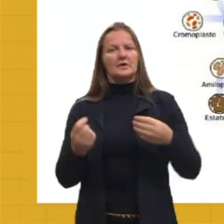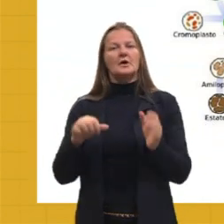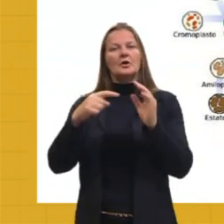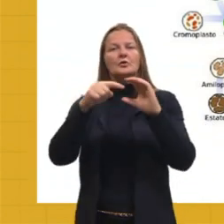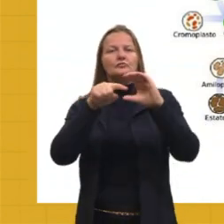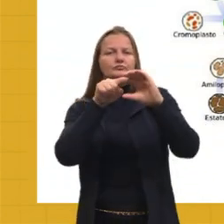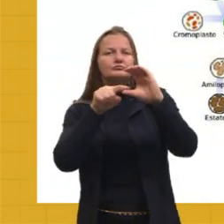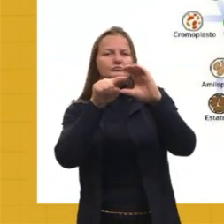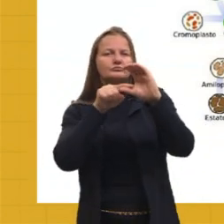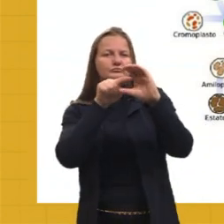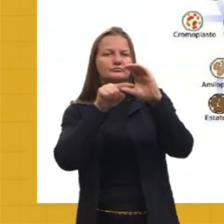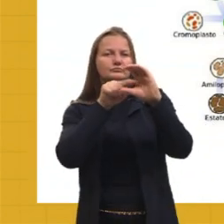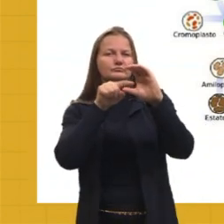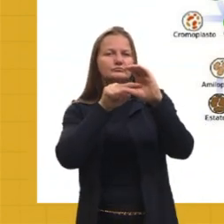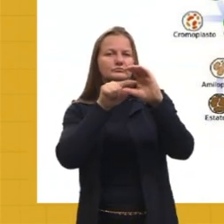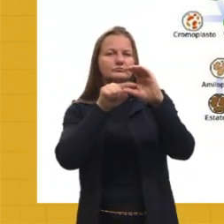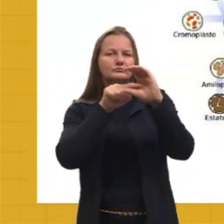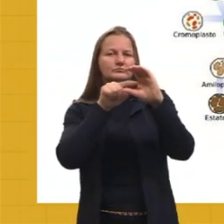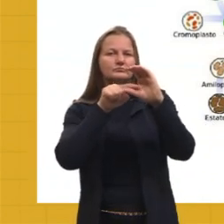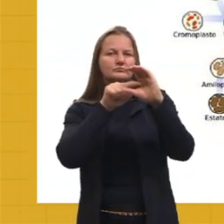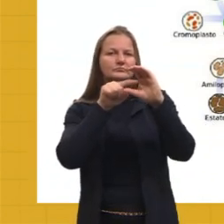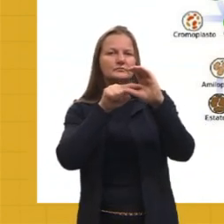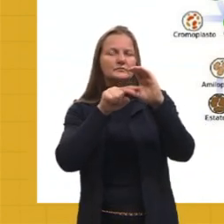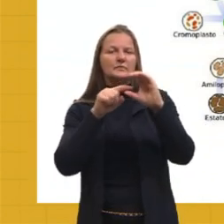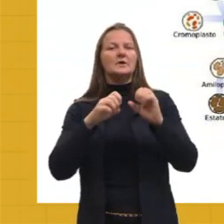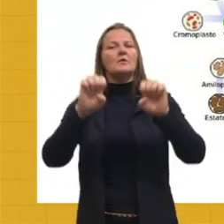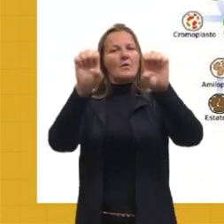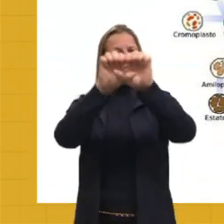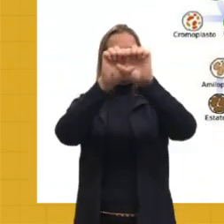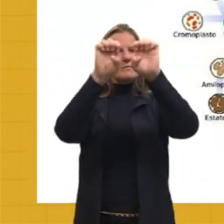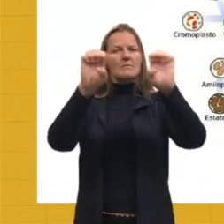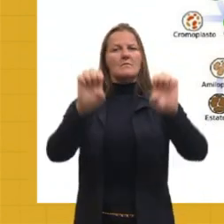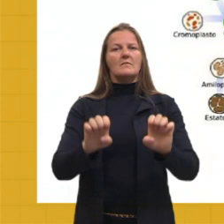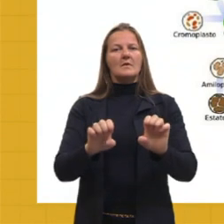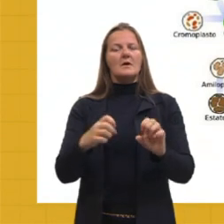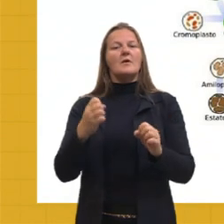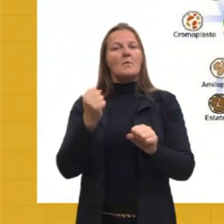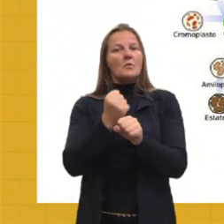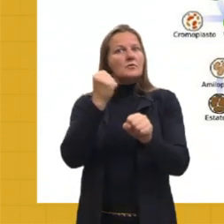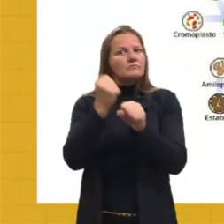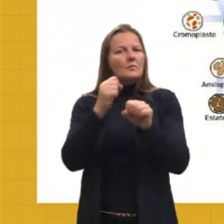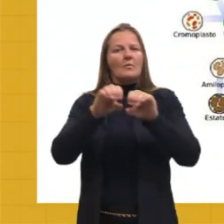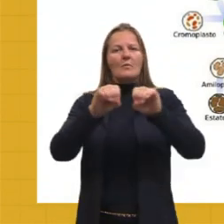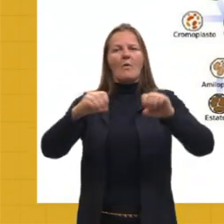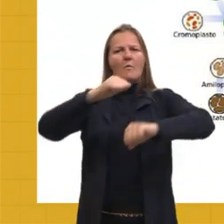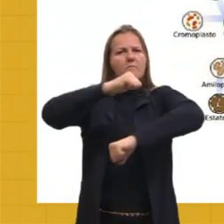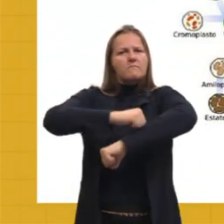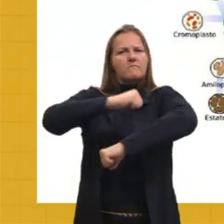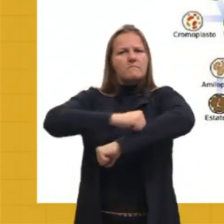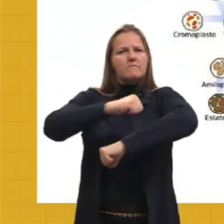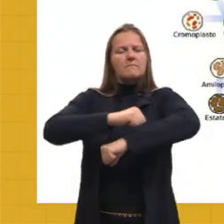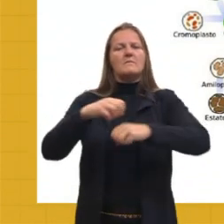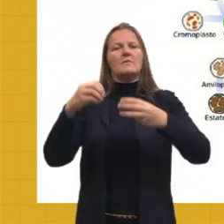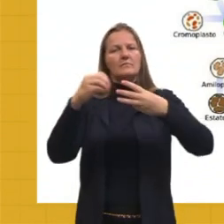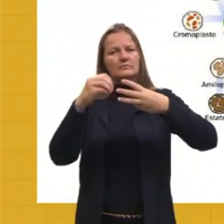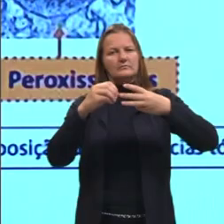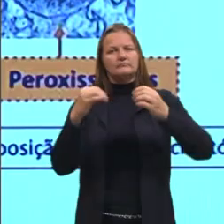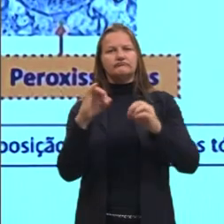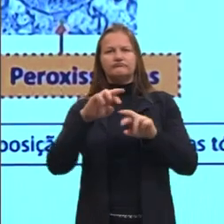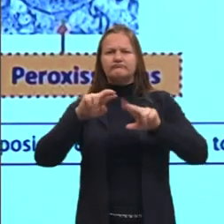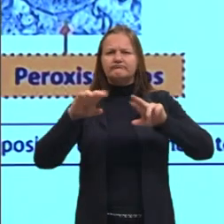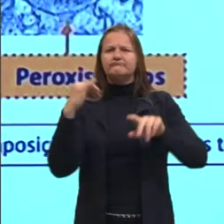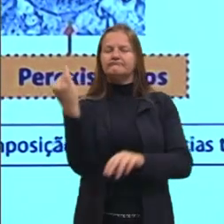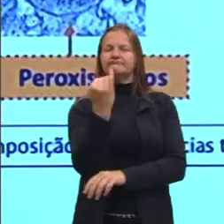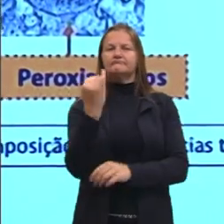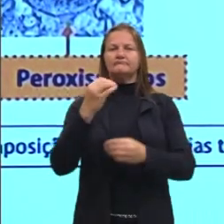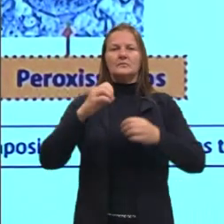Centríolos. Compõem o citoesqueleto e são importantes para a divisão celular. Então, é como se fosse